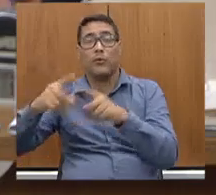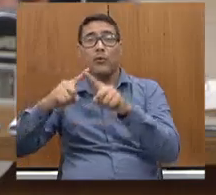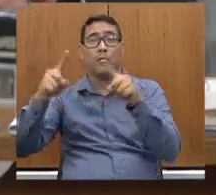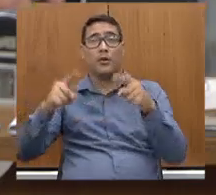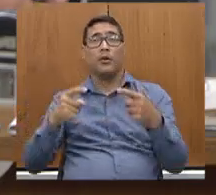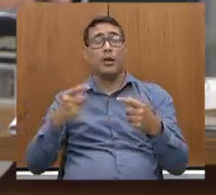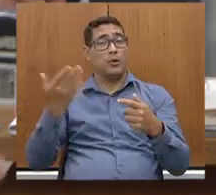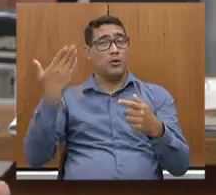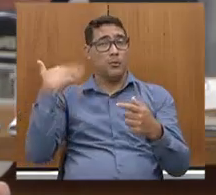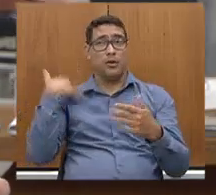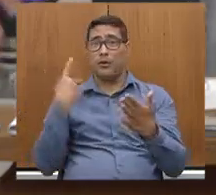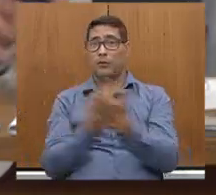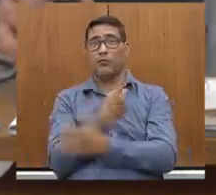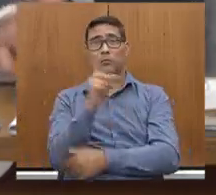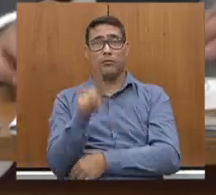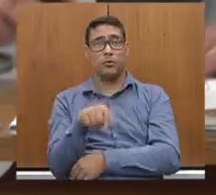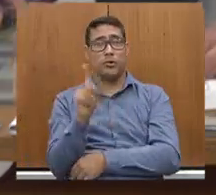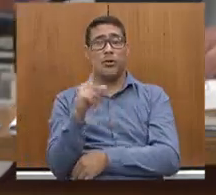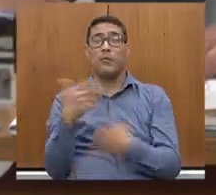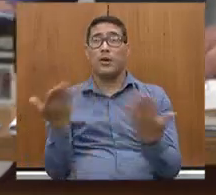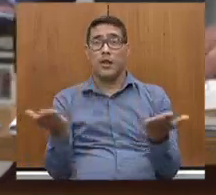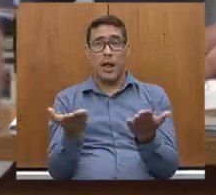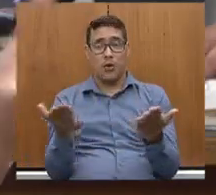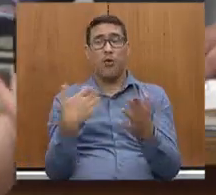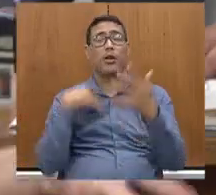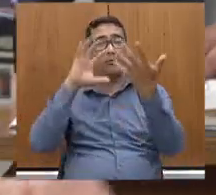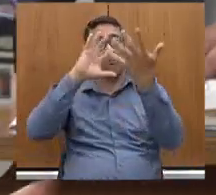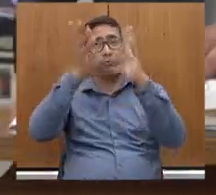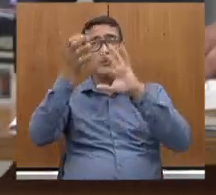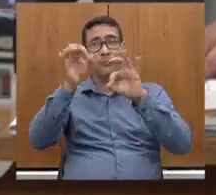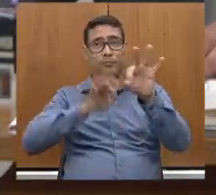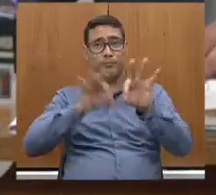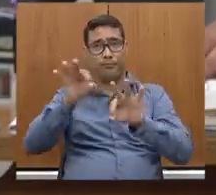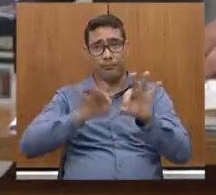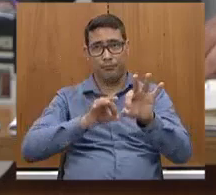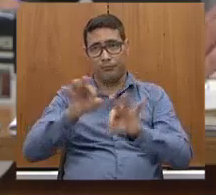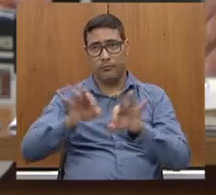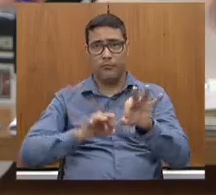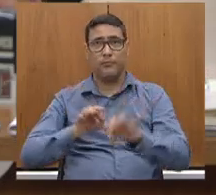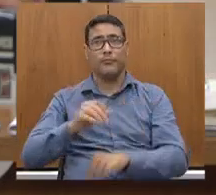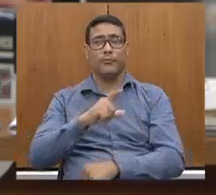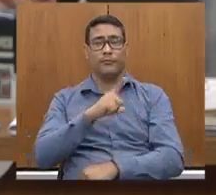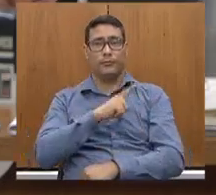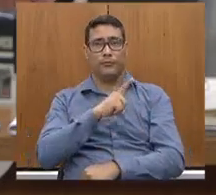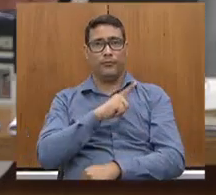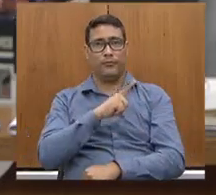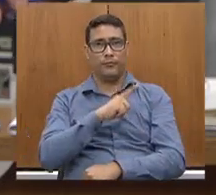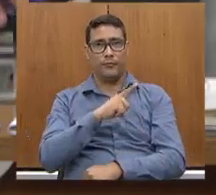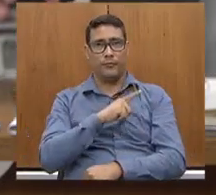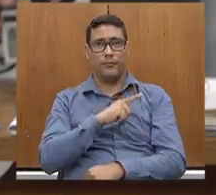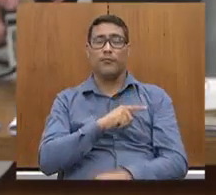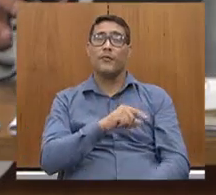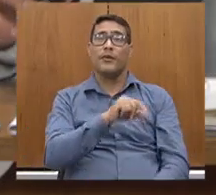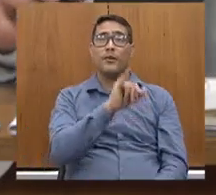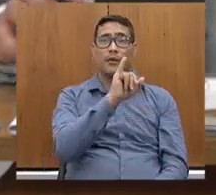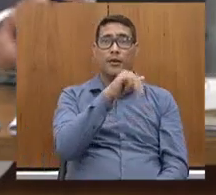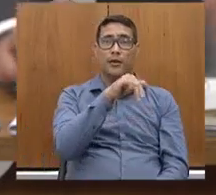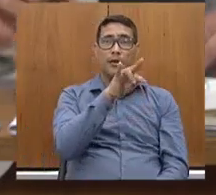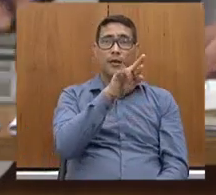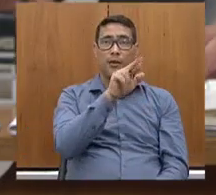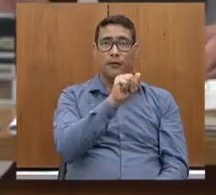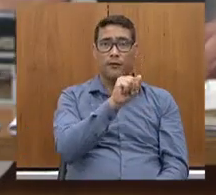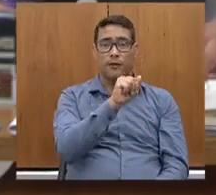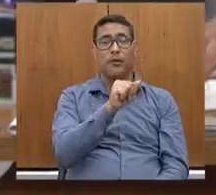tentando fazer os recapiamentos para que as manutenções possam ser feitas. CINFRA e DR brilham